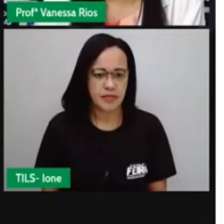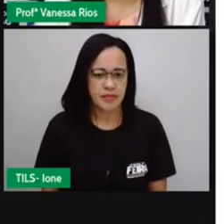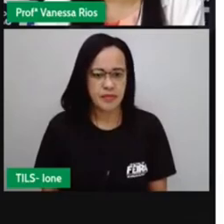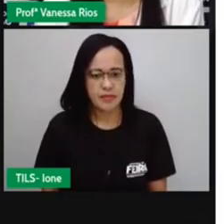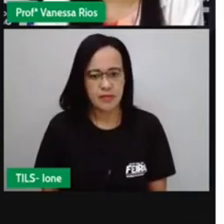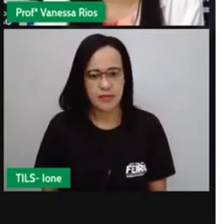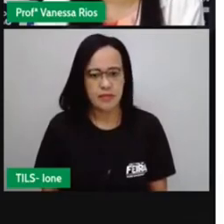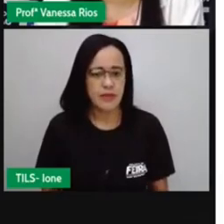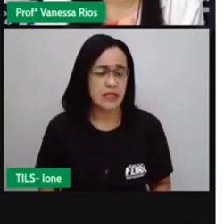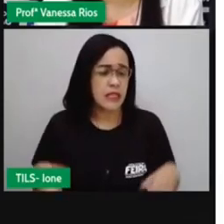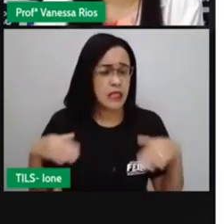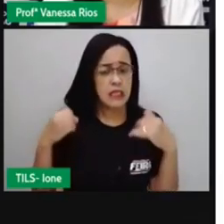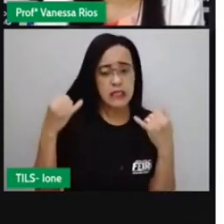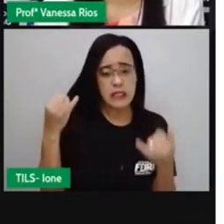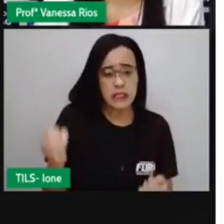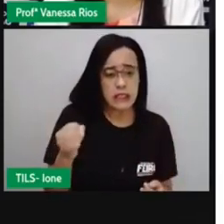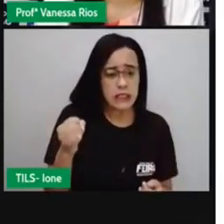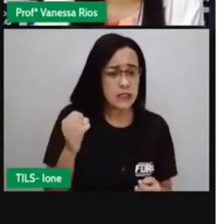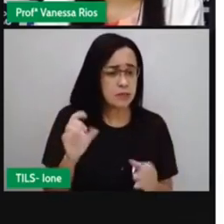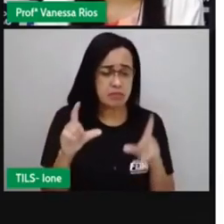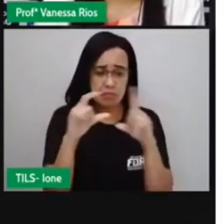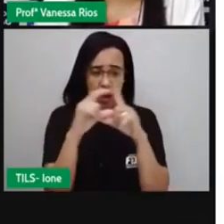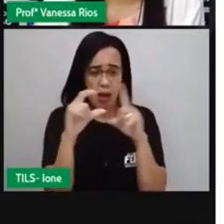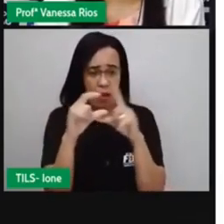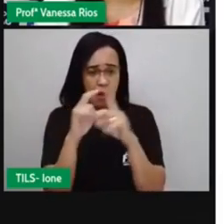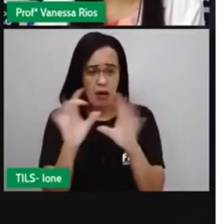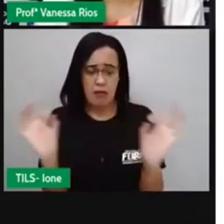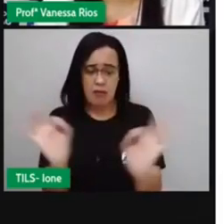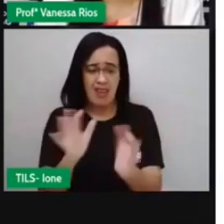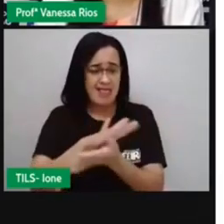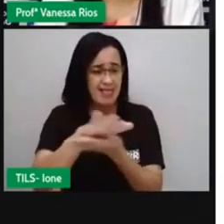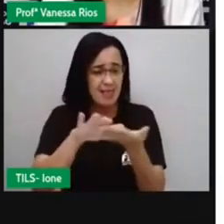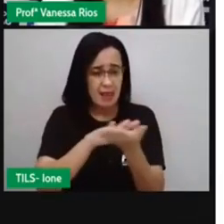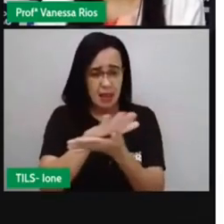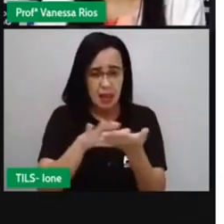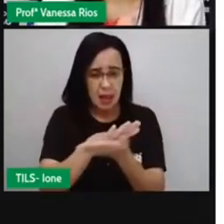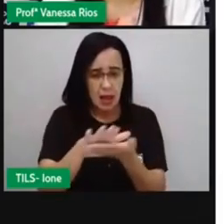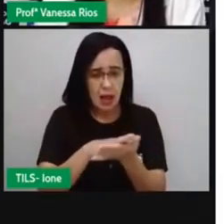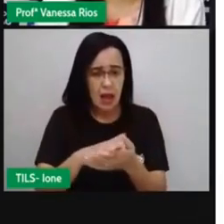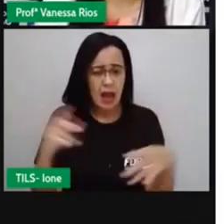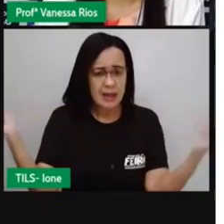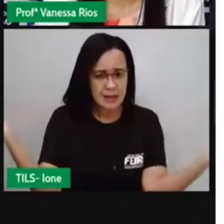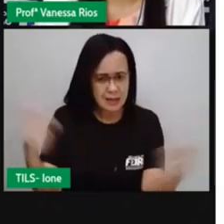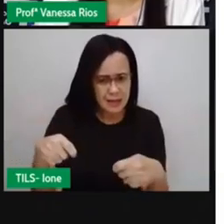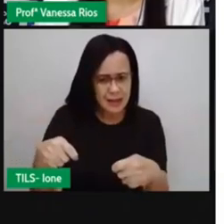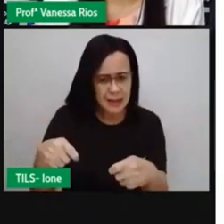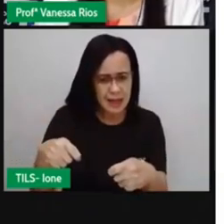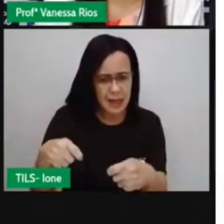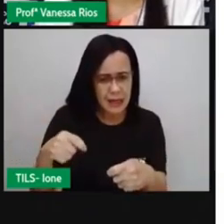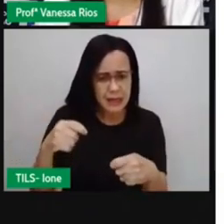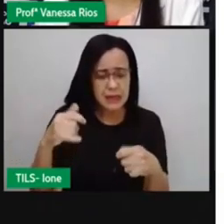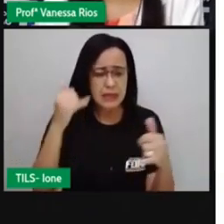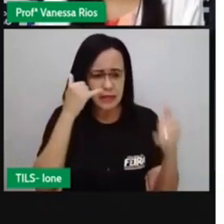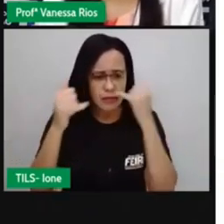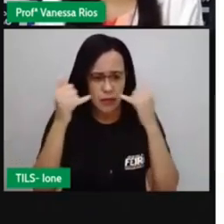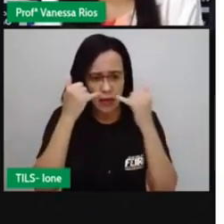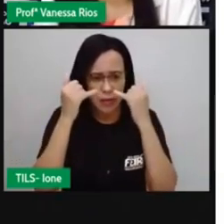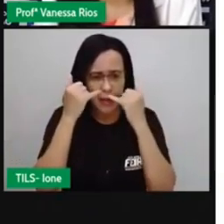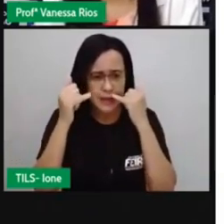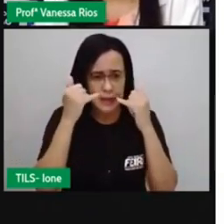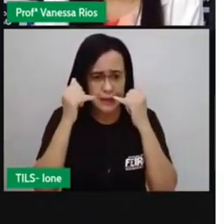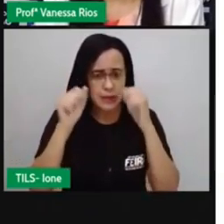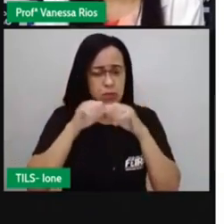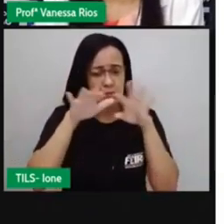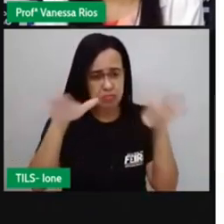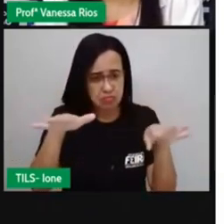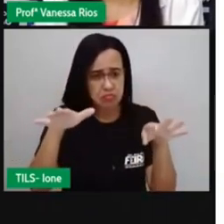E se não houver nenhuma palavra, é possível transmitir uma mensagem? A gente viu que sim,